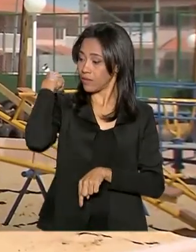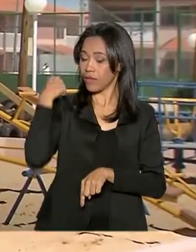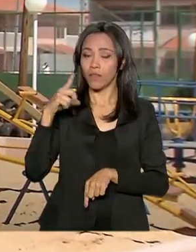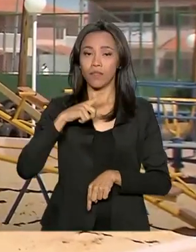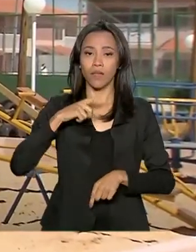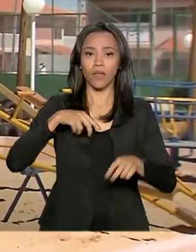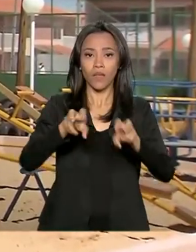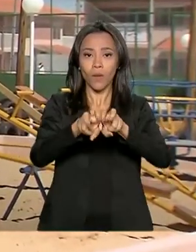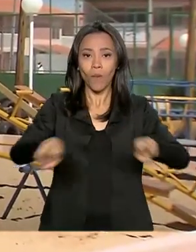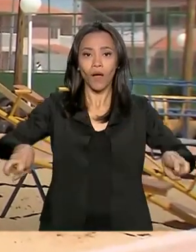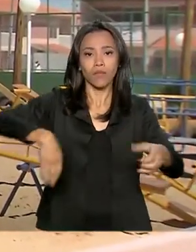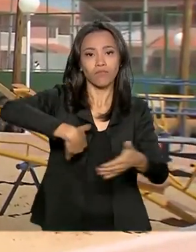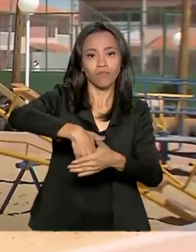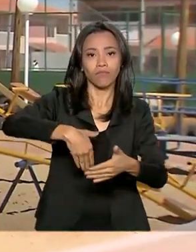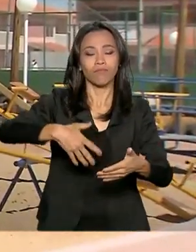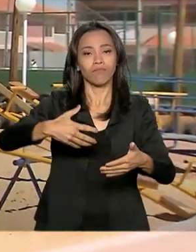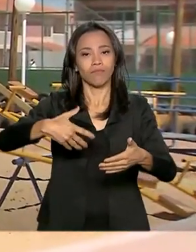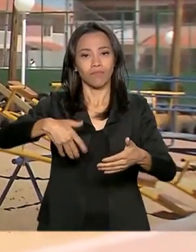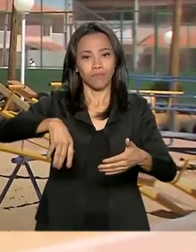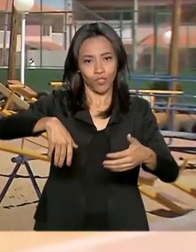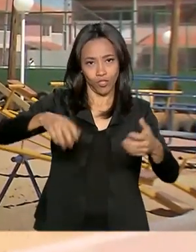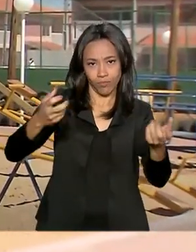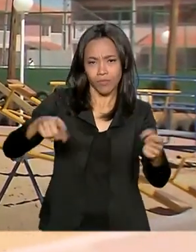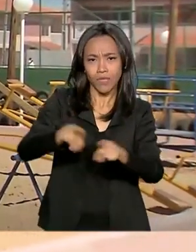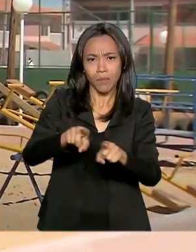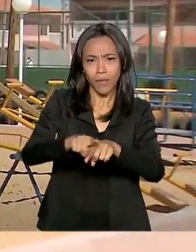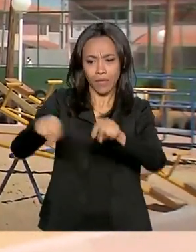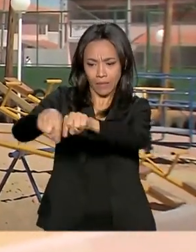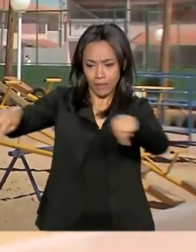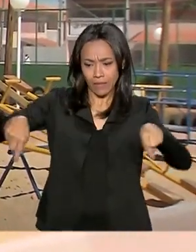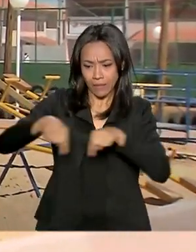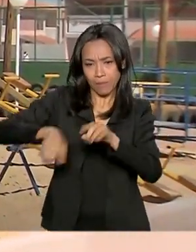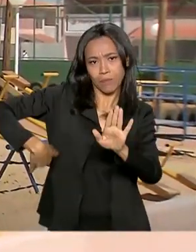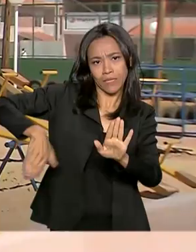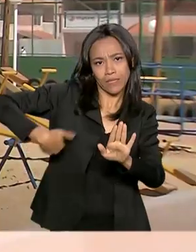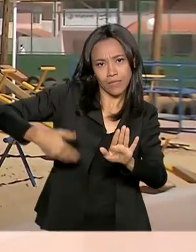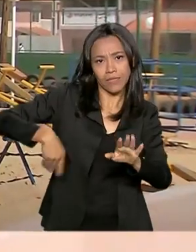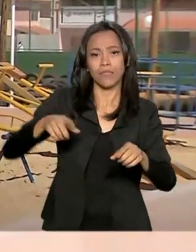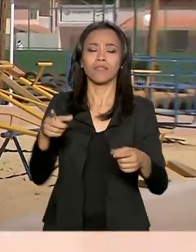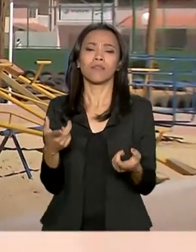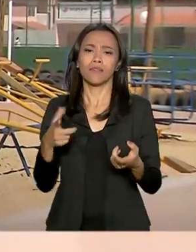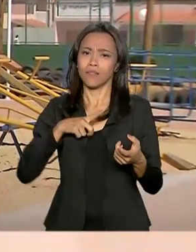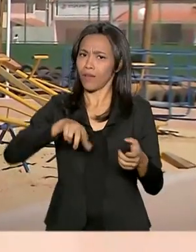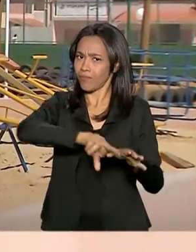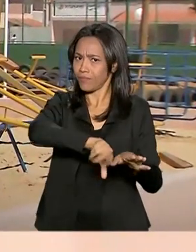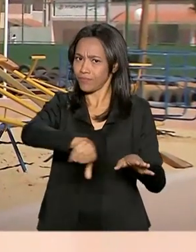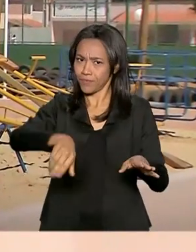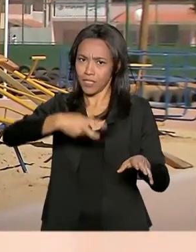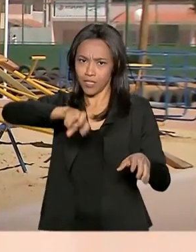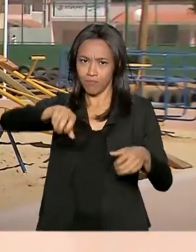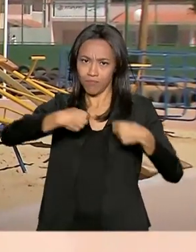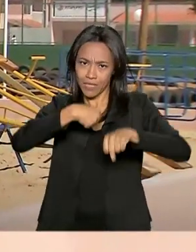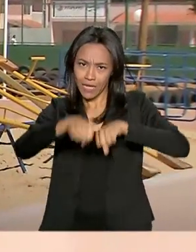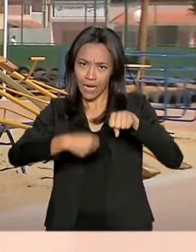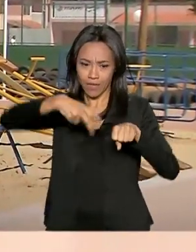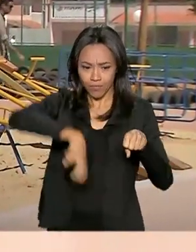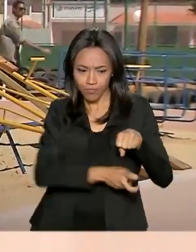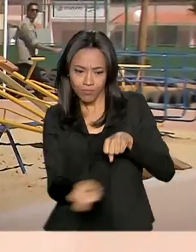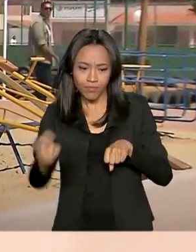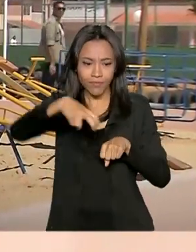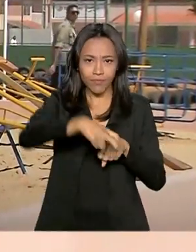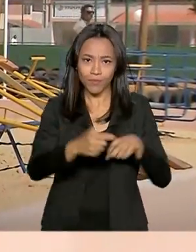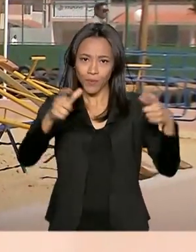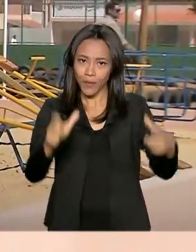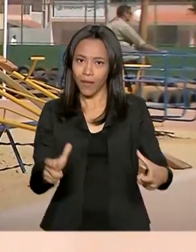de esportes, também tem piscina ali do outro lado e até um bicicross. E olha, Roberto, segundo a Caixa Econômica